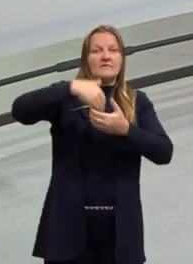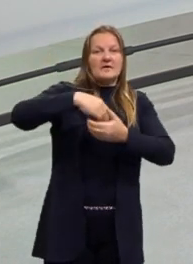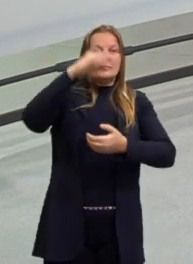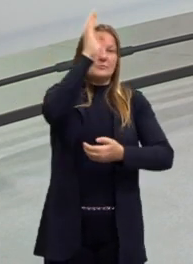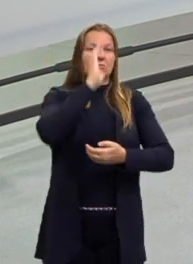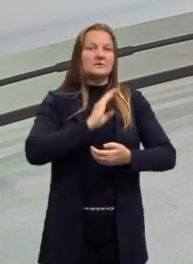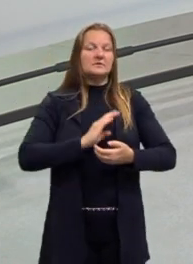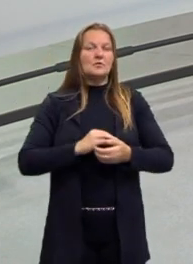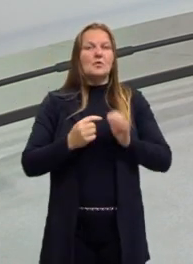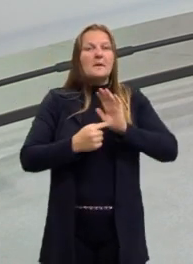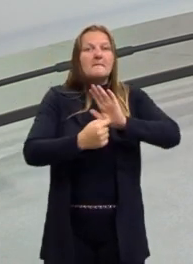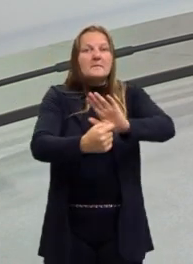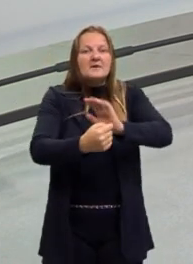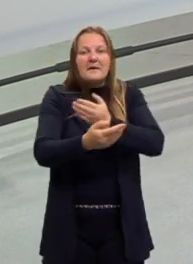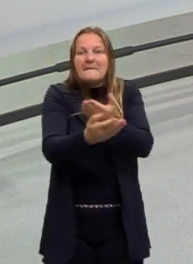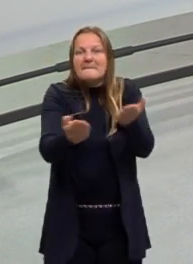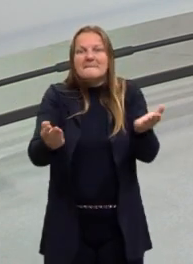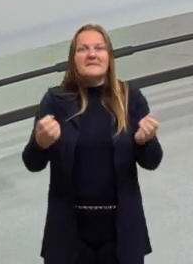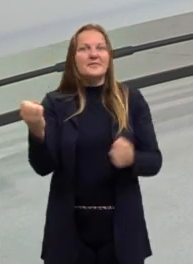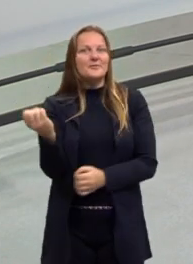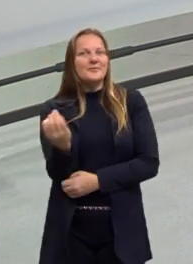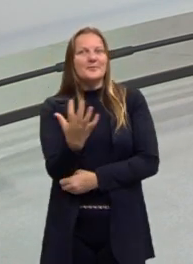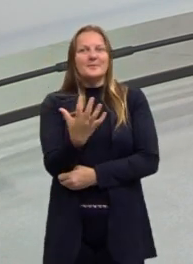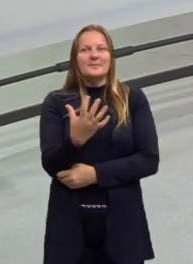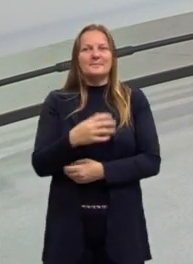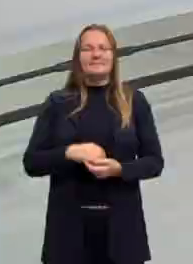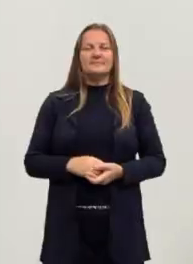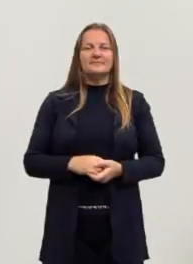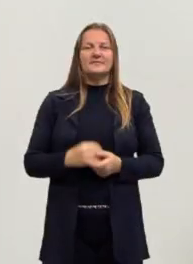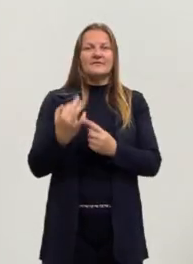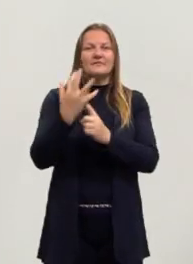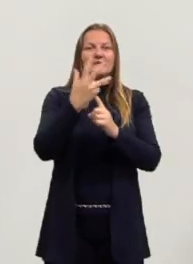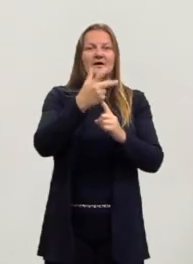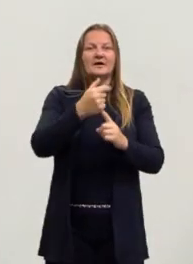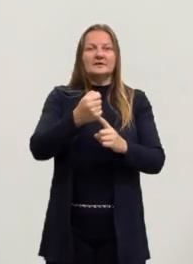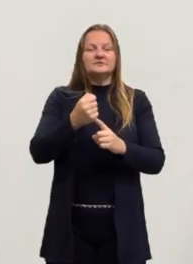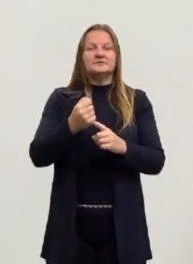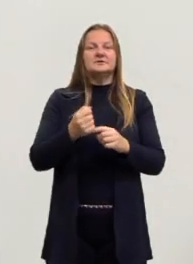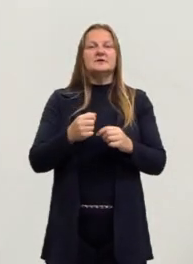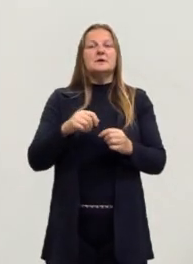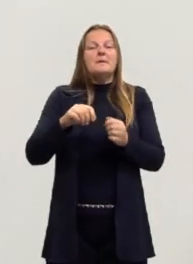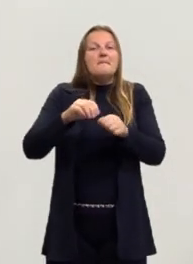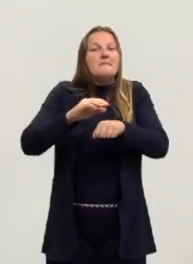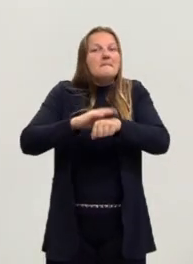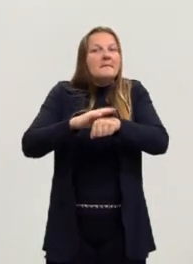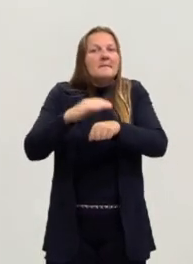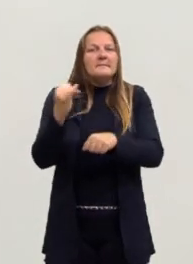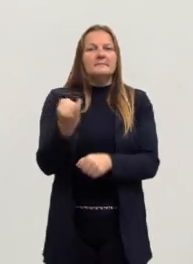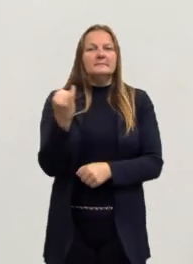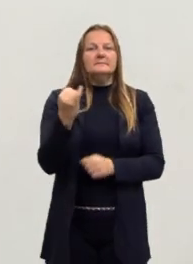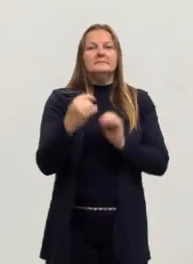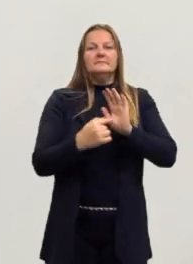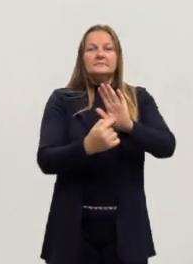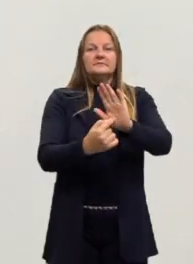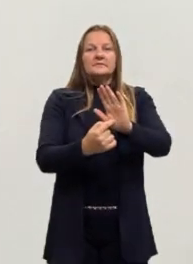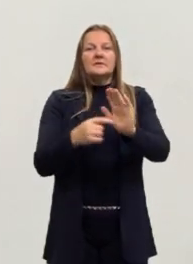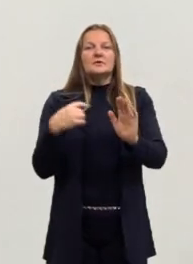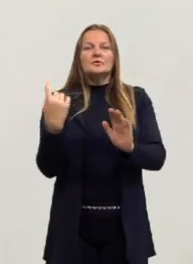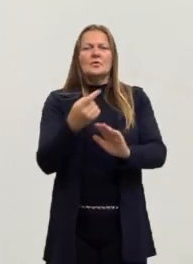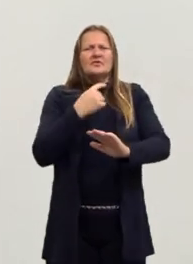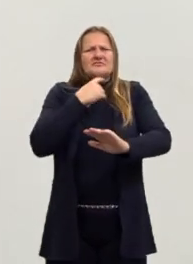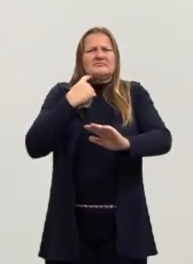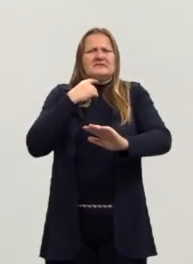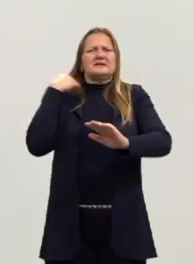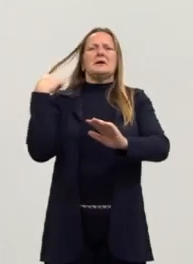quer mostrar para o pessoal essa nova arte que está chegando, e, principalmente, mostrar o quanto nós estamos